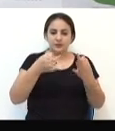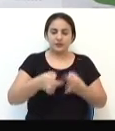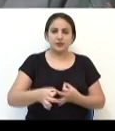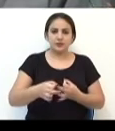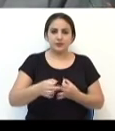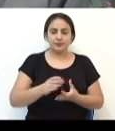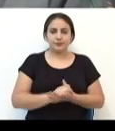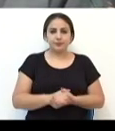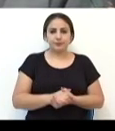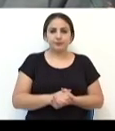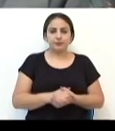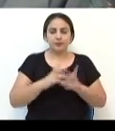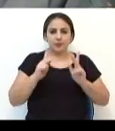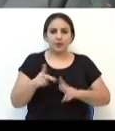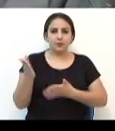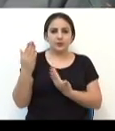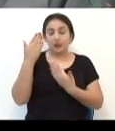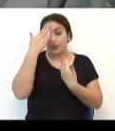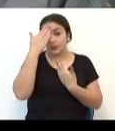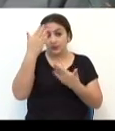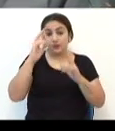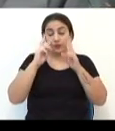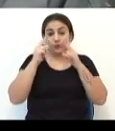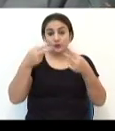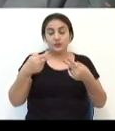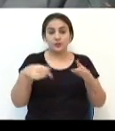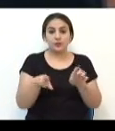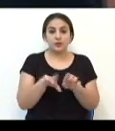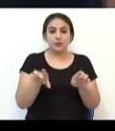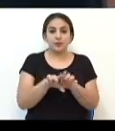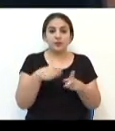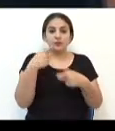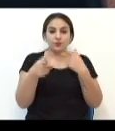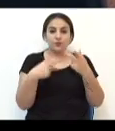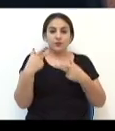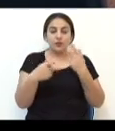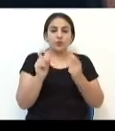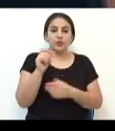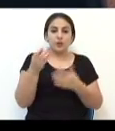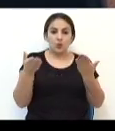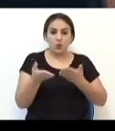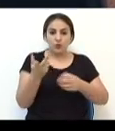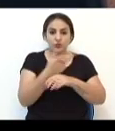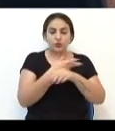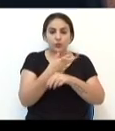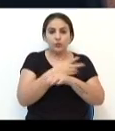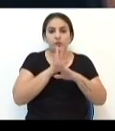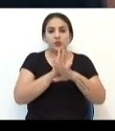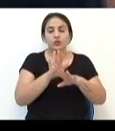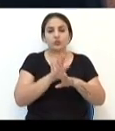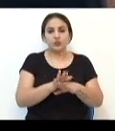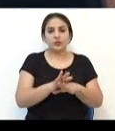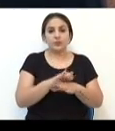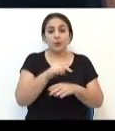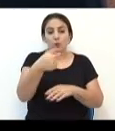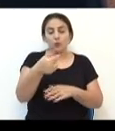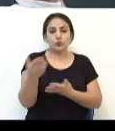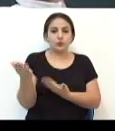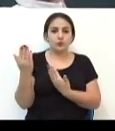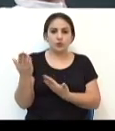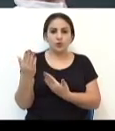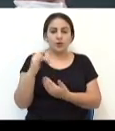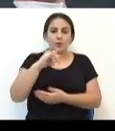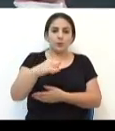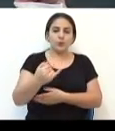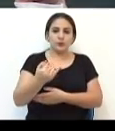credibilidade. O homenageado agradeceu o reconhecimento e salientou que hoje busca retribuir para outros jovens